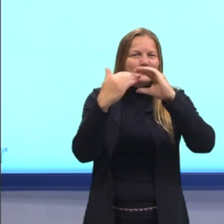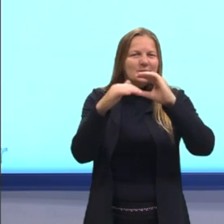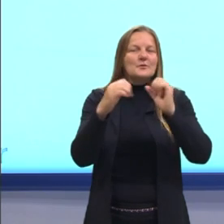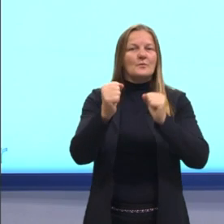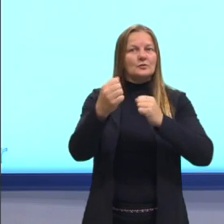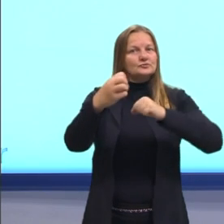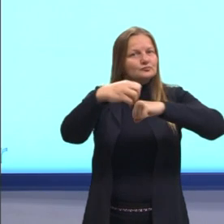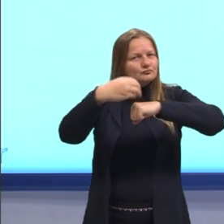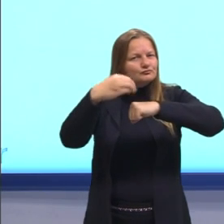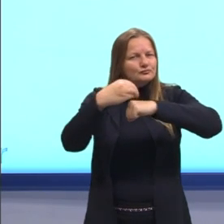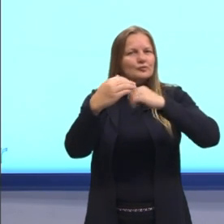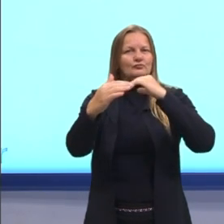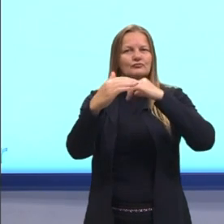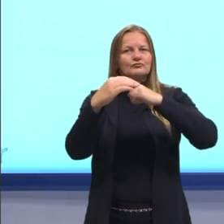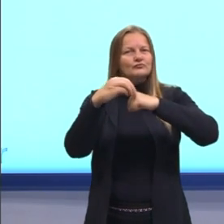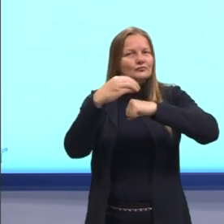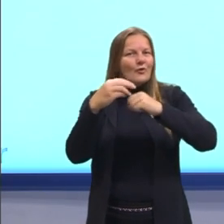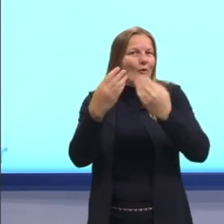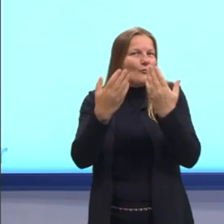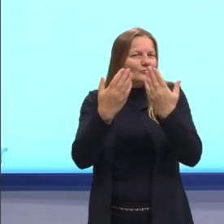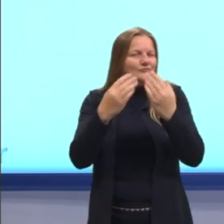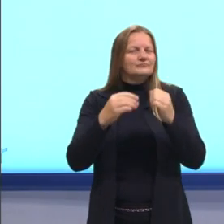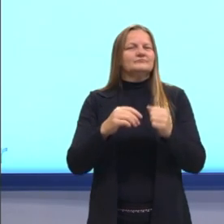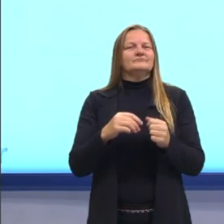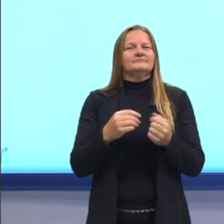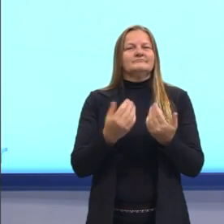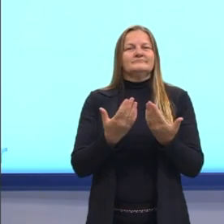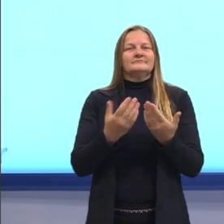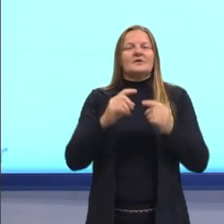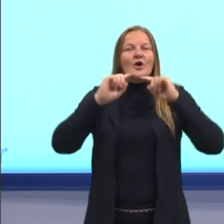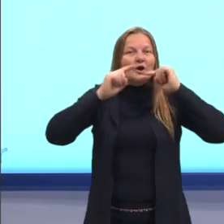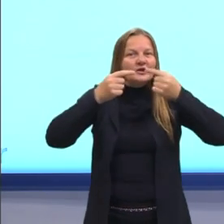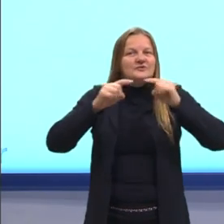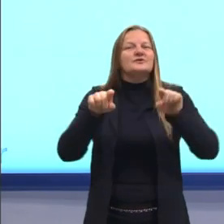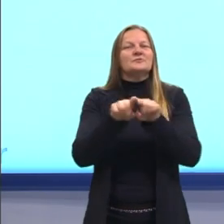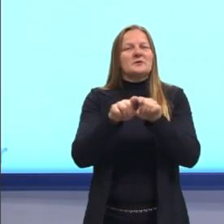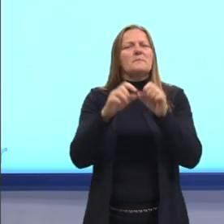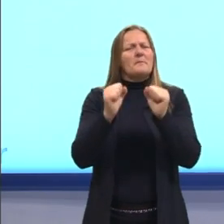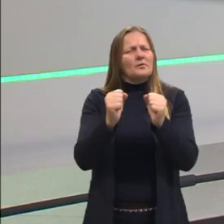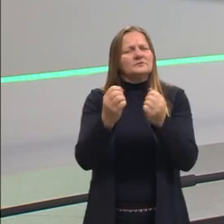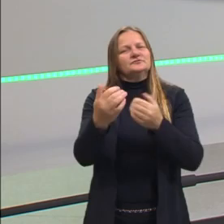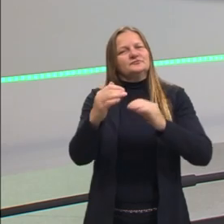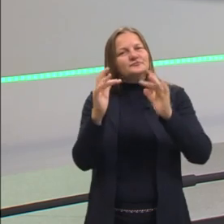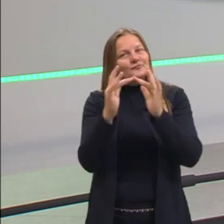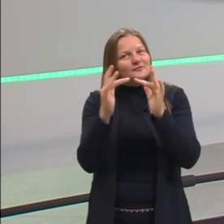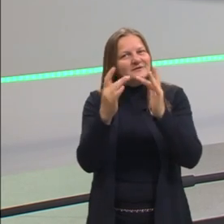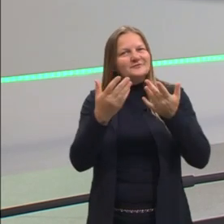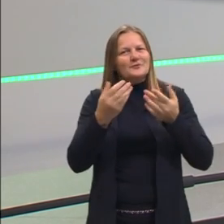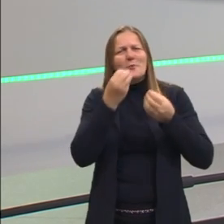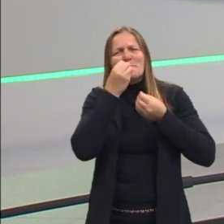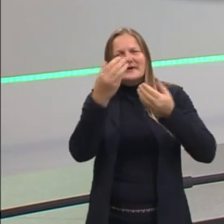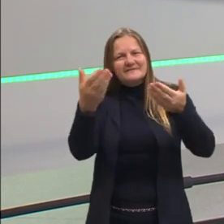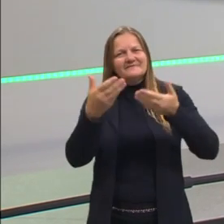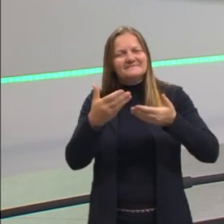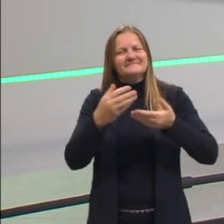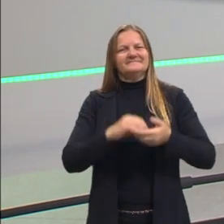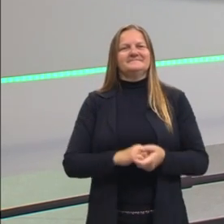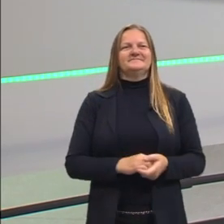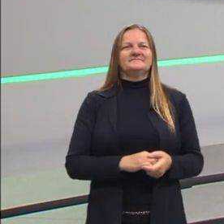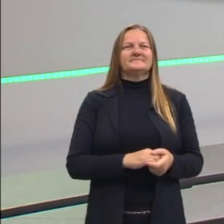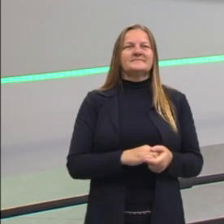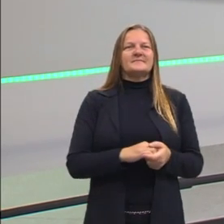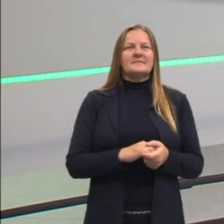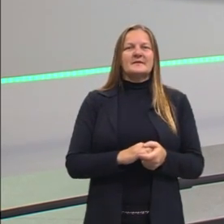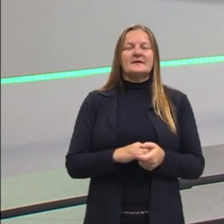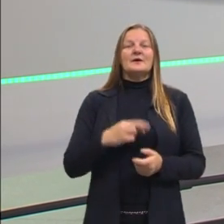vocês queiram enviar alguma dica, alguma sugestão, alguma crítica também, alguma dúvida, tudo é muito bem-vindo, certo gente? Então vamos